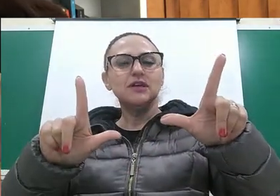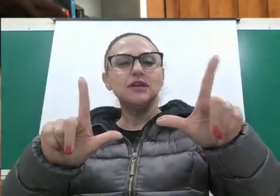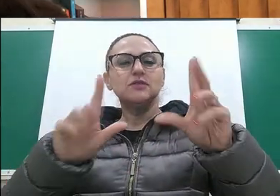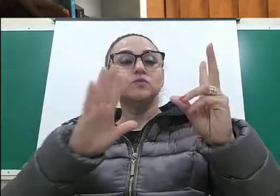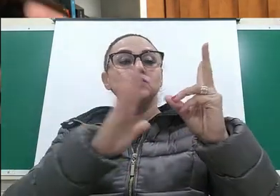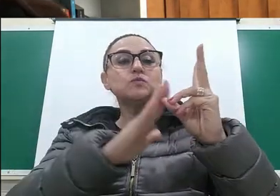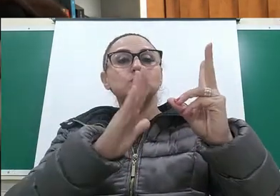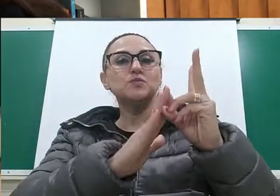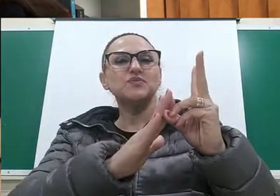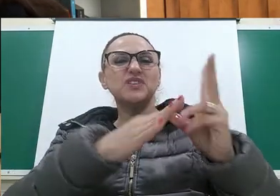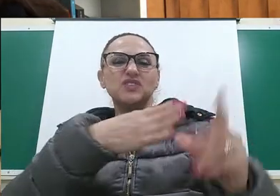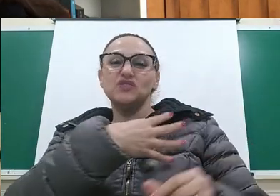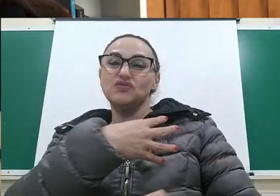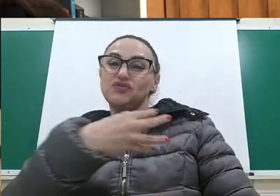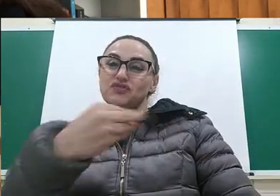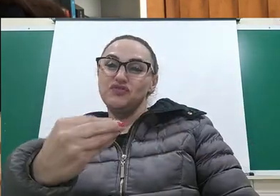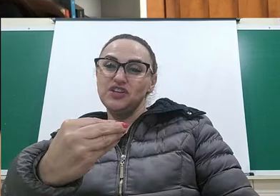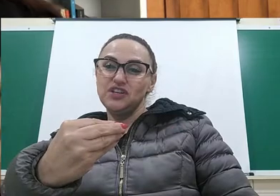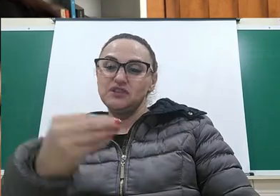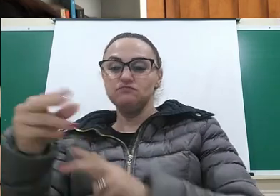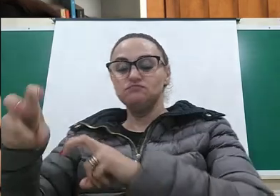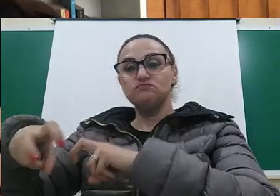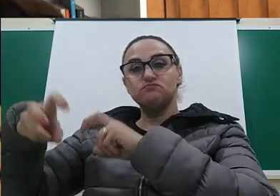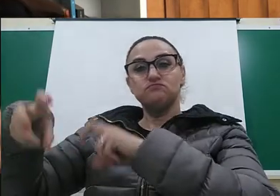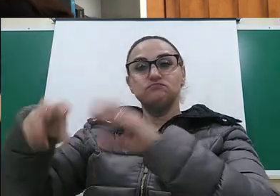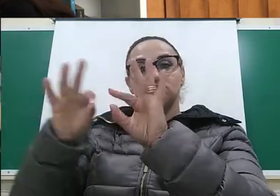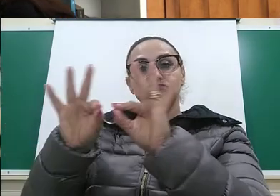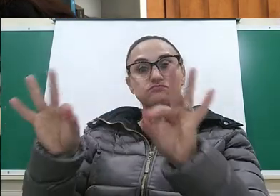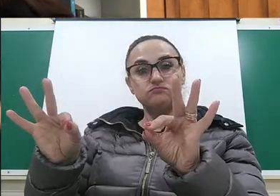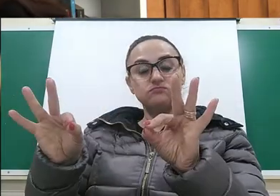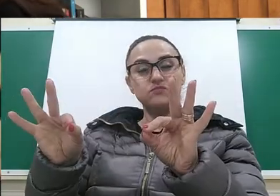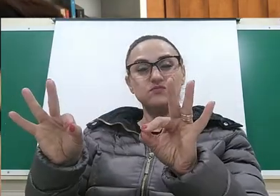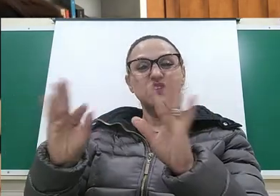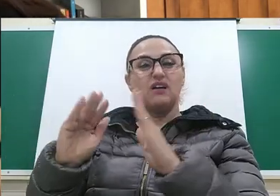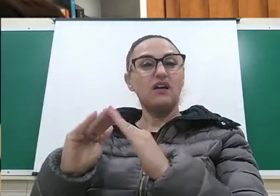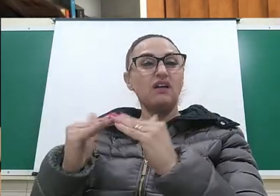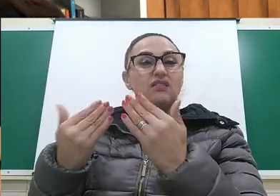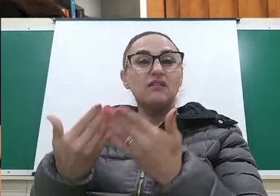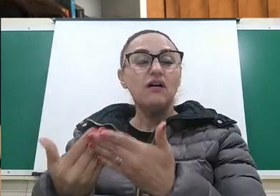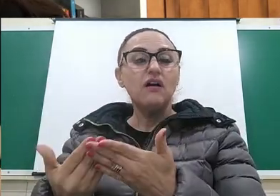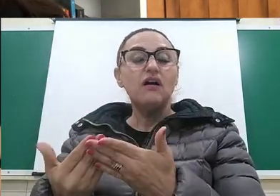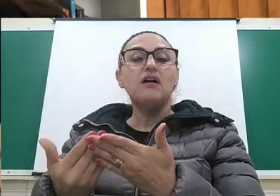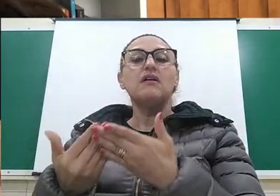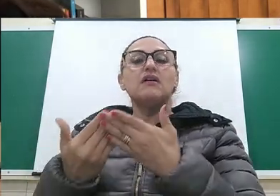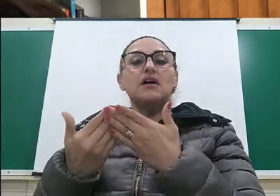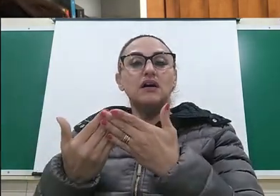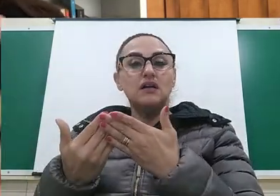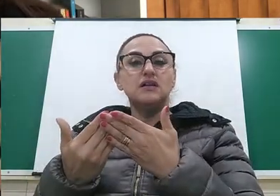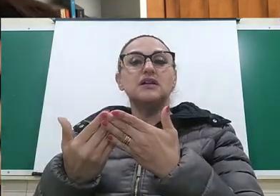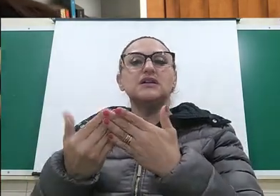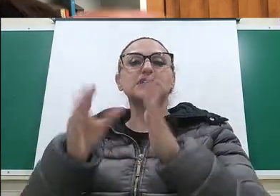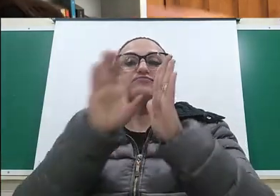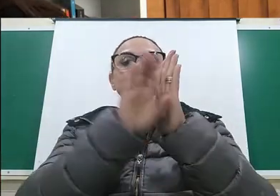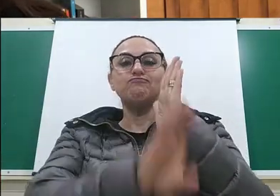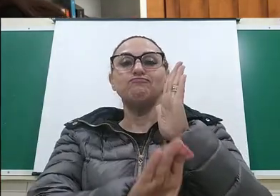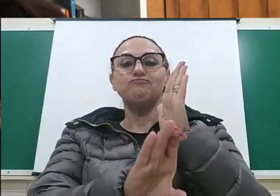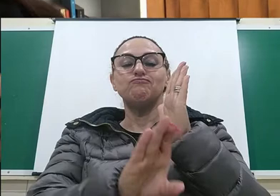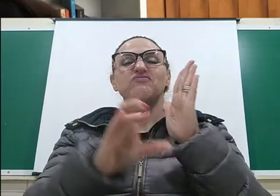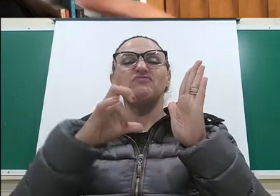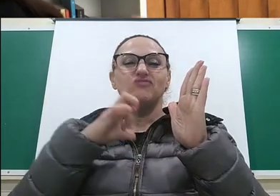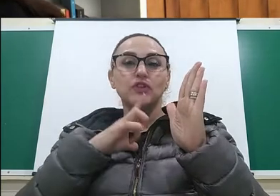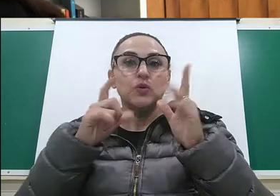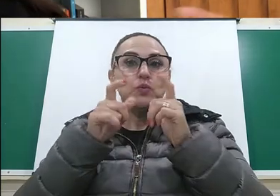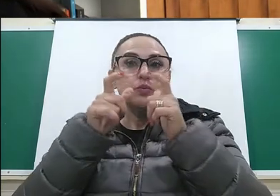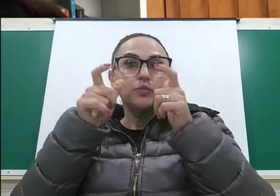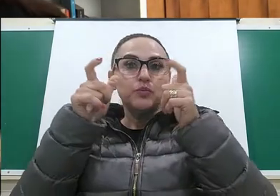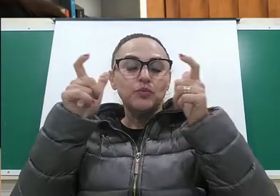Enquanto isso, para os filhos dos colonos, as escolas destinadas a eles eram os colégios, que tinham ali um currículo